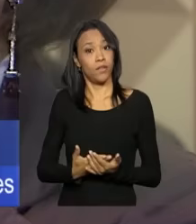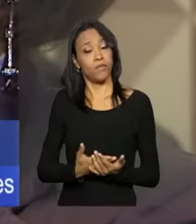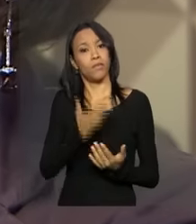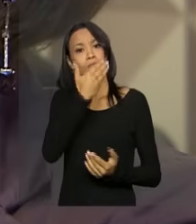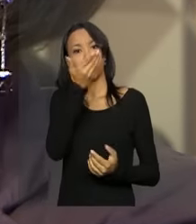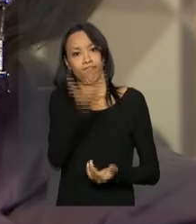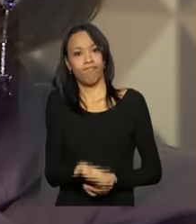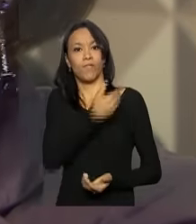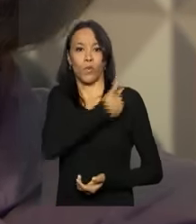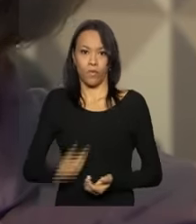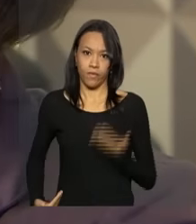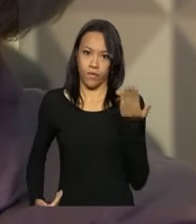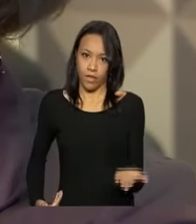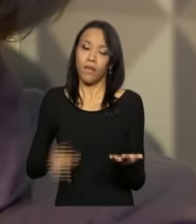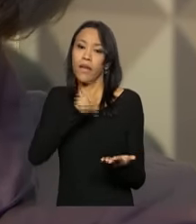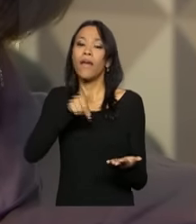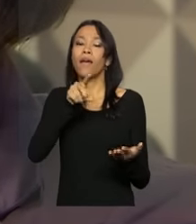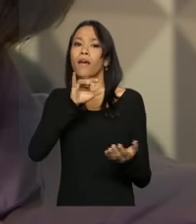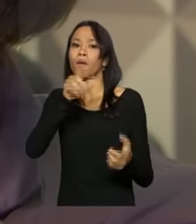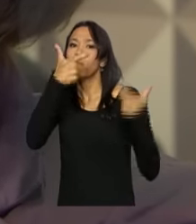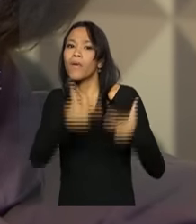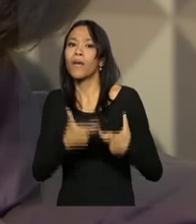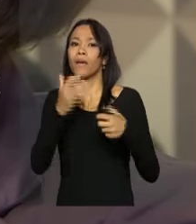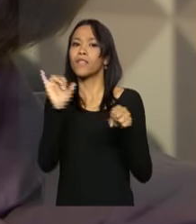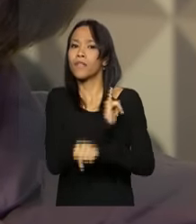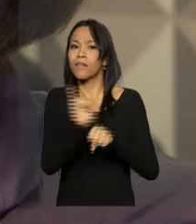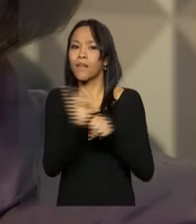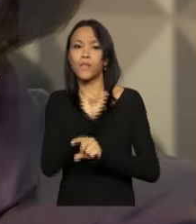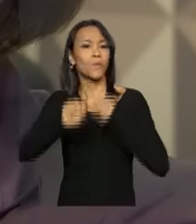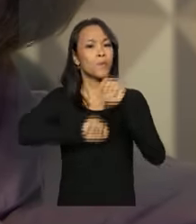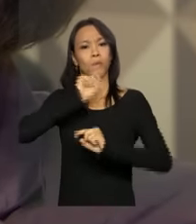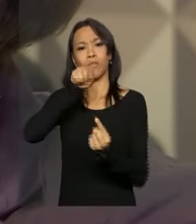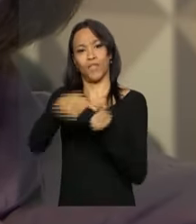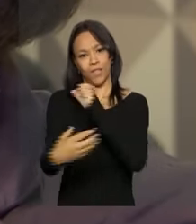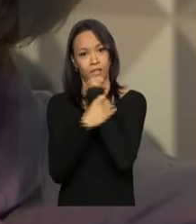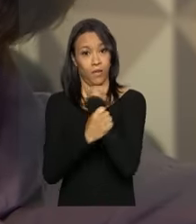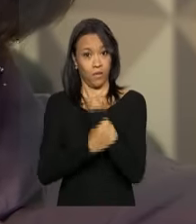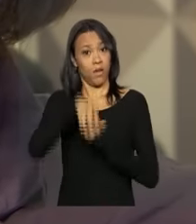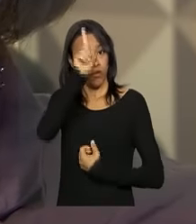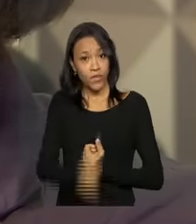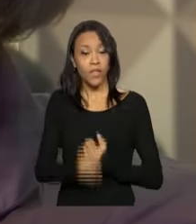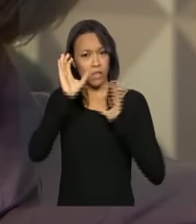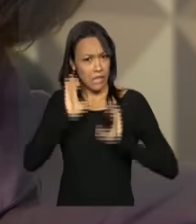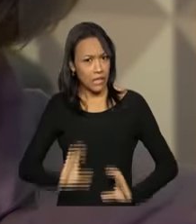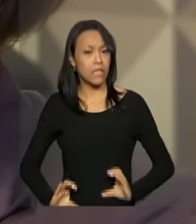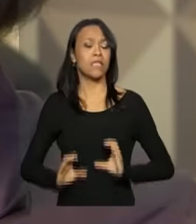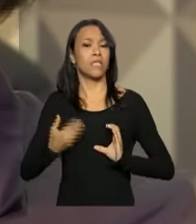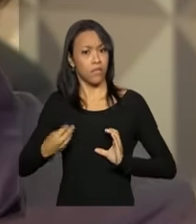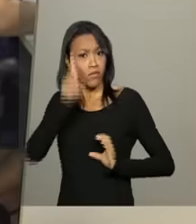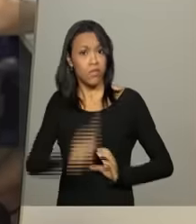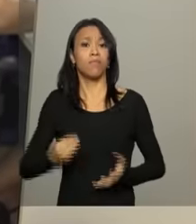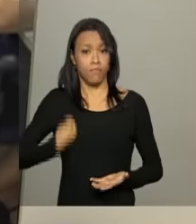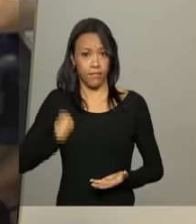público como um instrumento, um espaço de garantia do seu direito à cidadania, do seu direito à